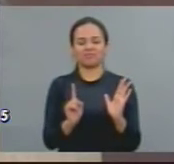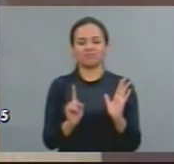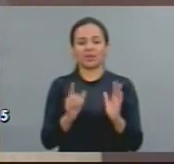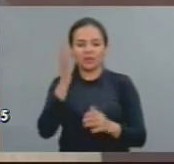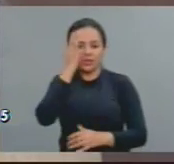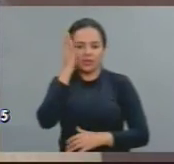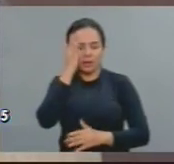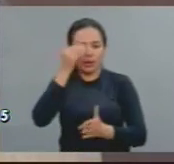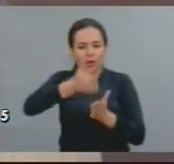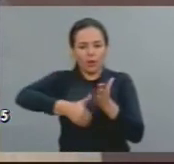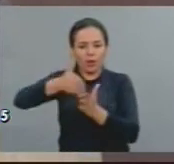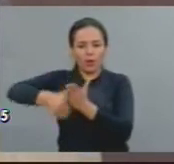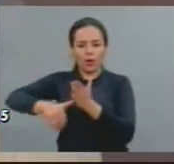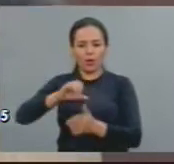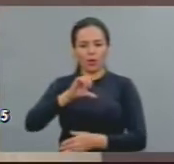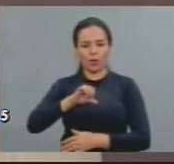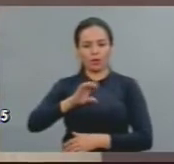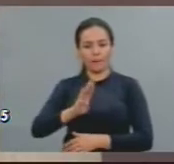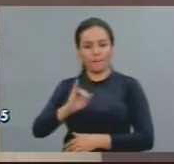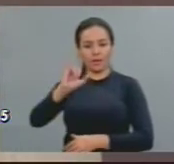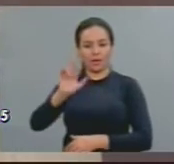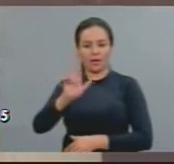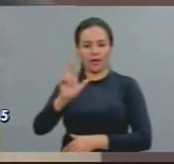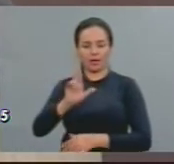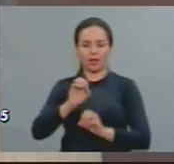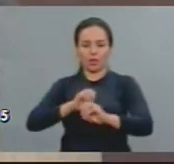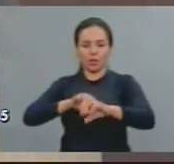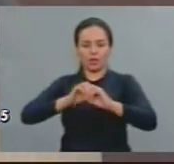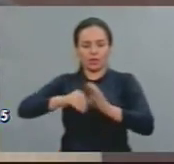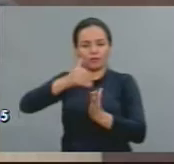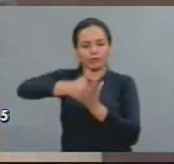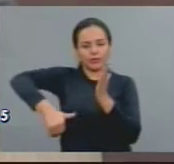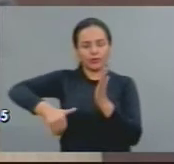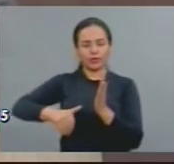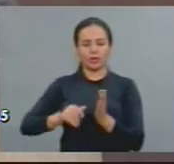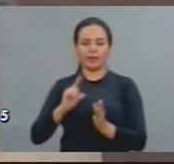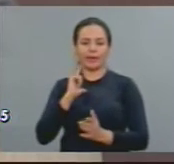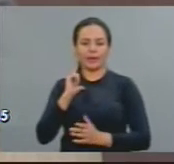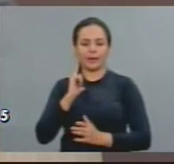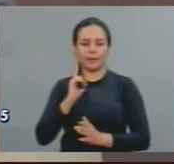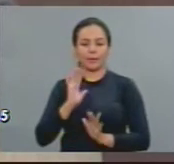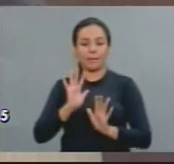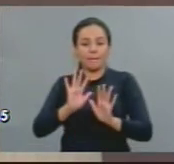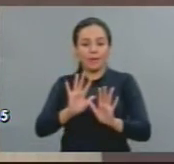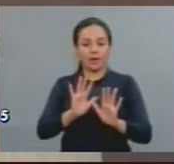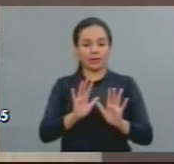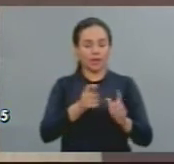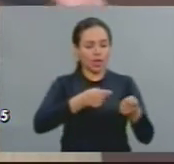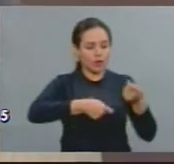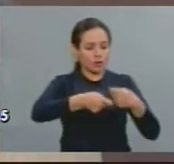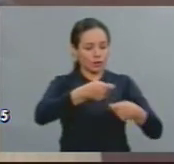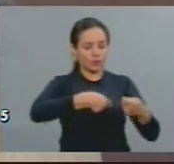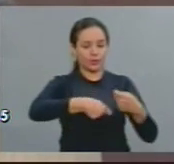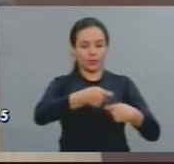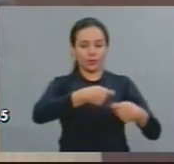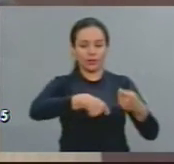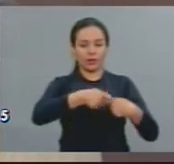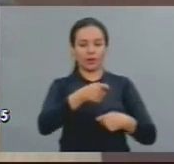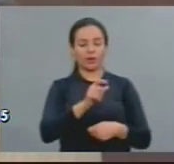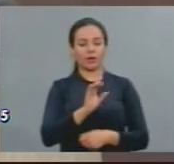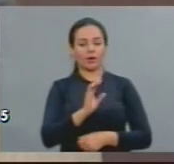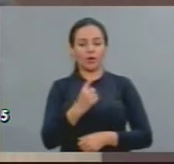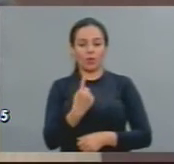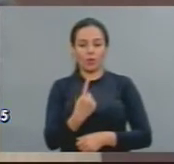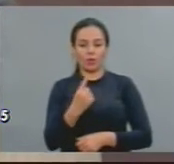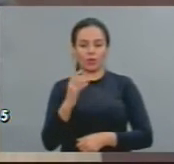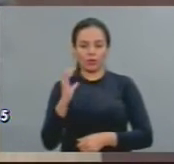bilhões de reais da educação, mas não se tira um centavo do capital financeiro, que vai receber um trilhão